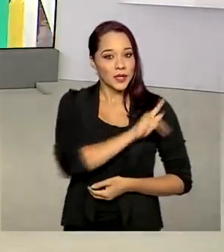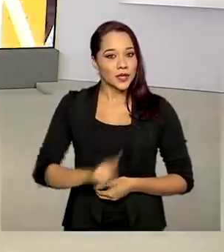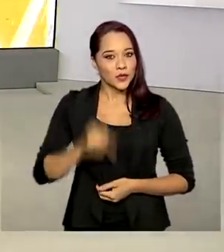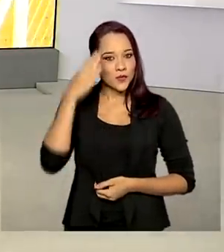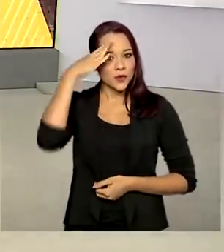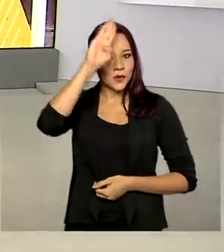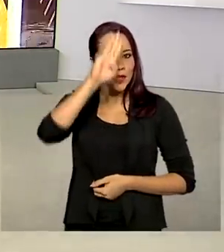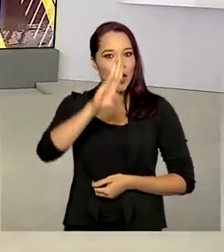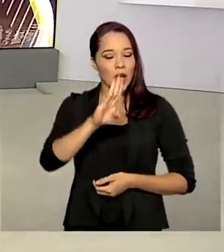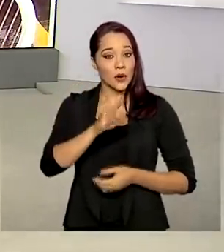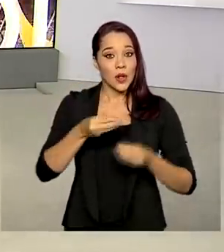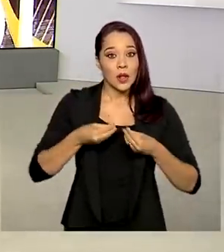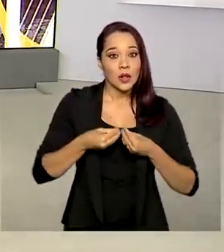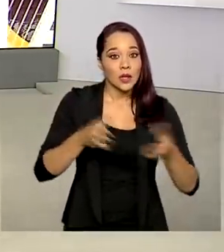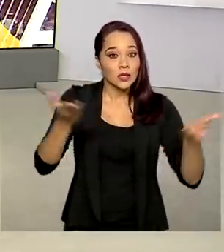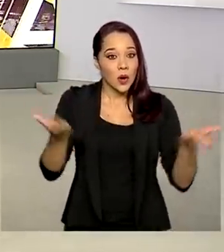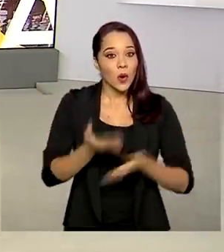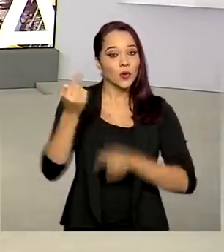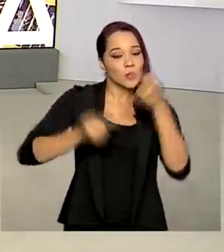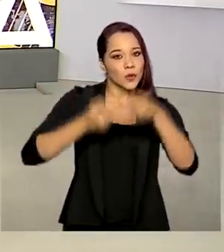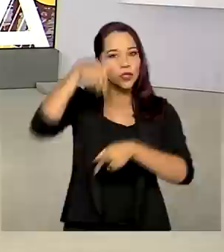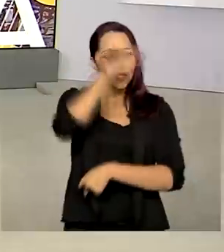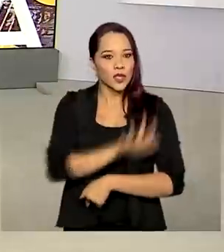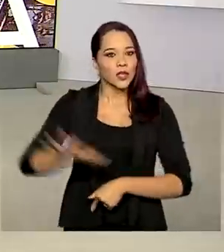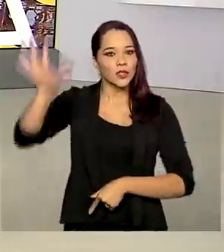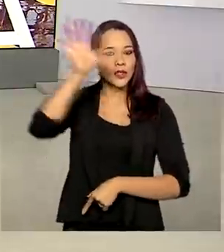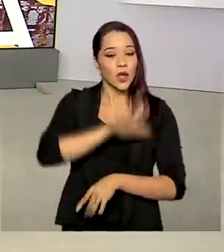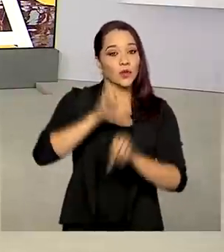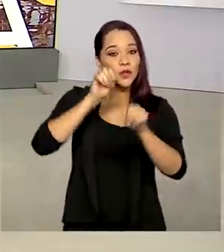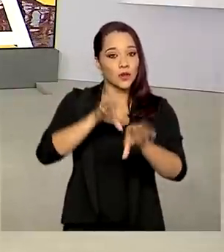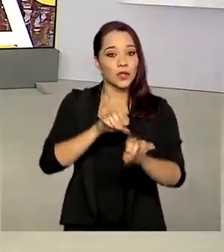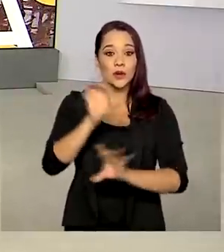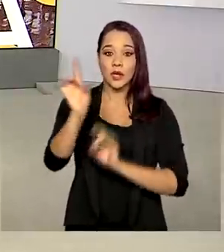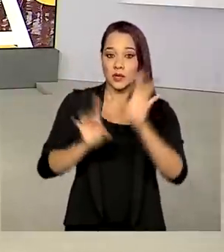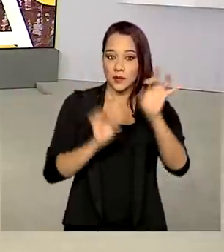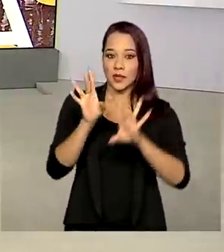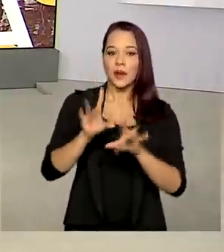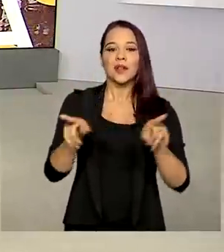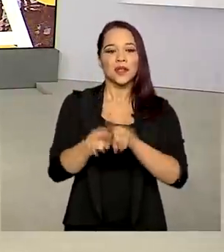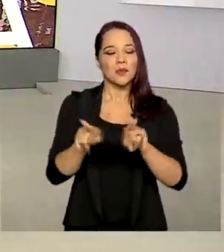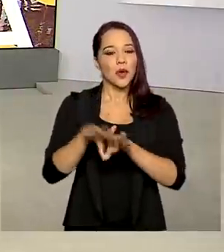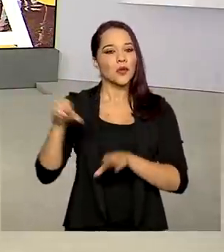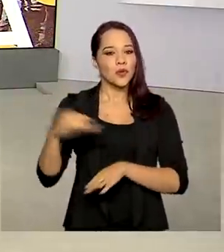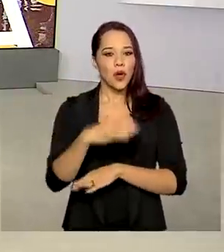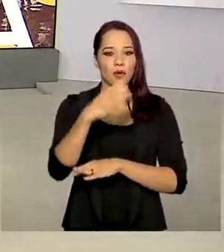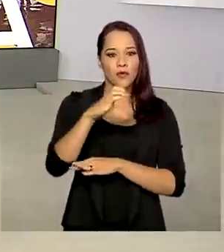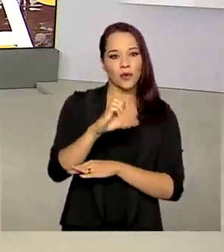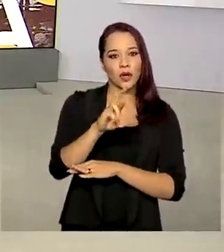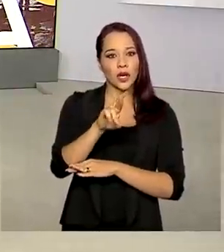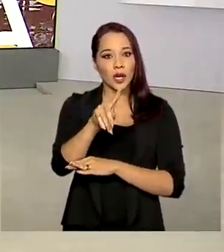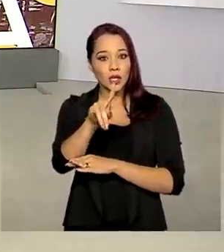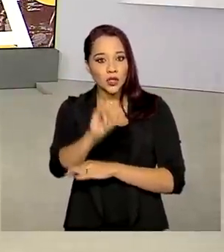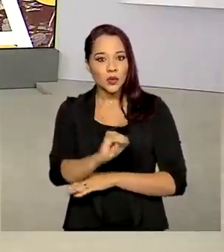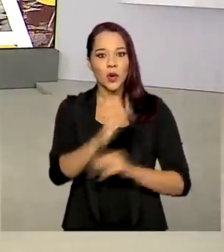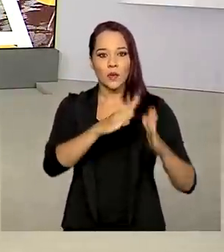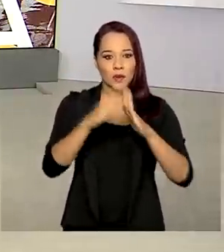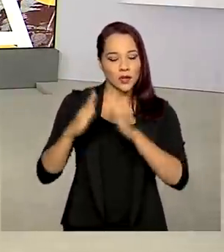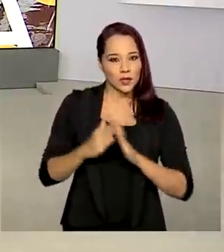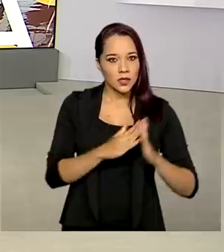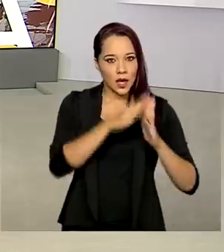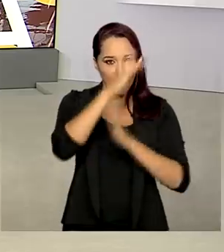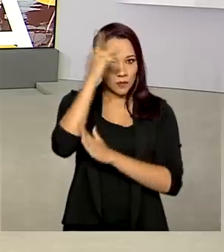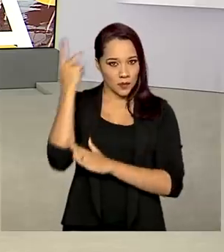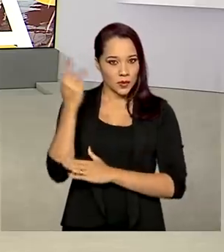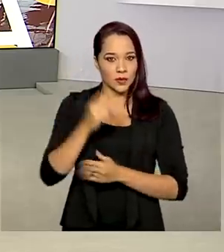Jair Bolsonaro lança hoje a Política Nacional de Educação Especial e também um novo crédito habitacional para